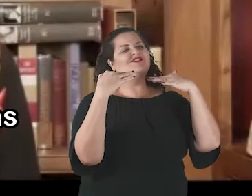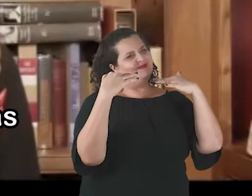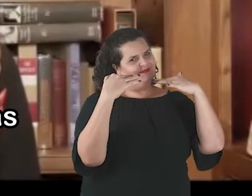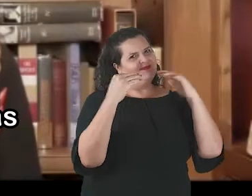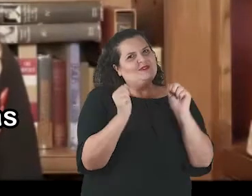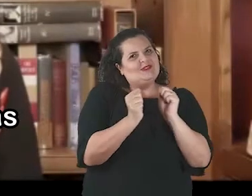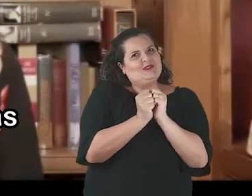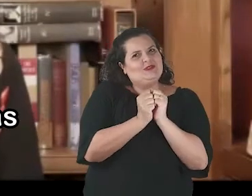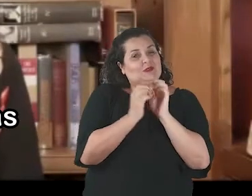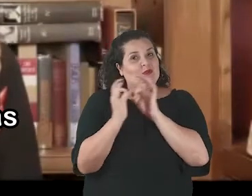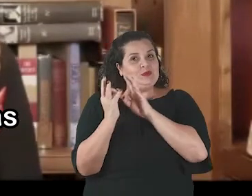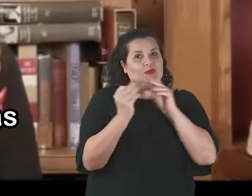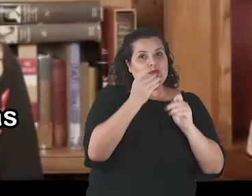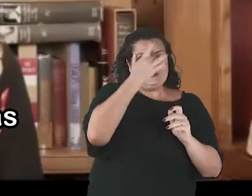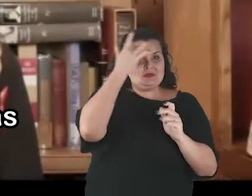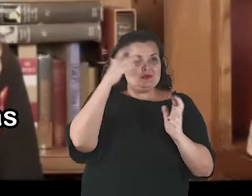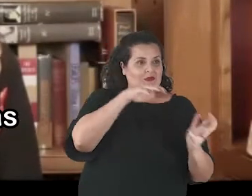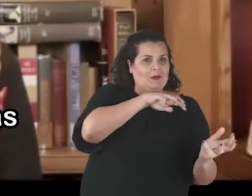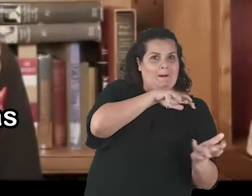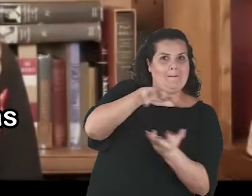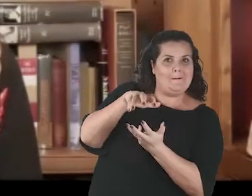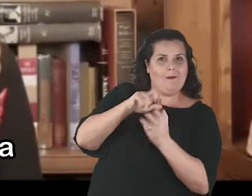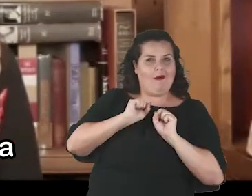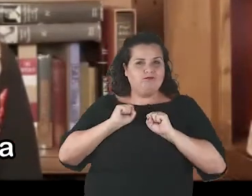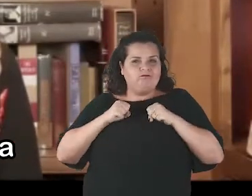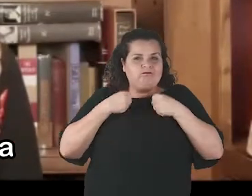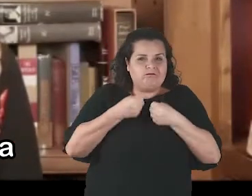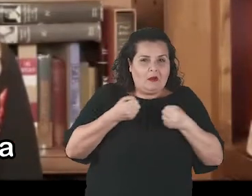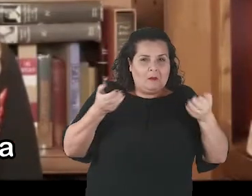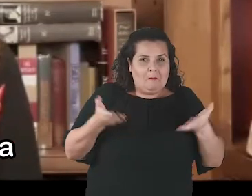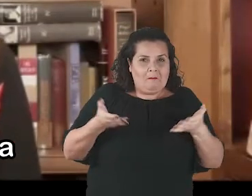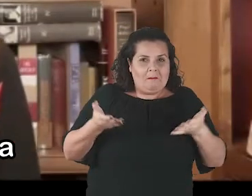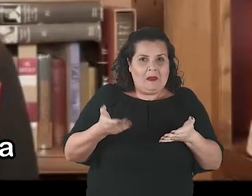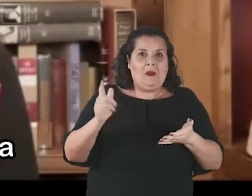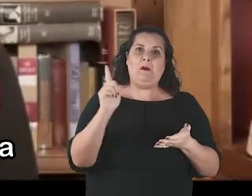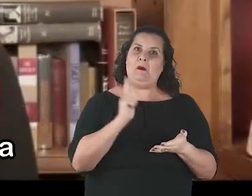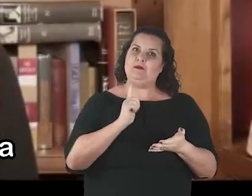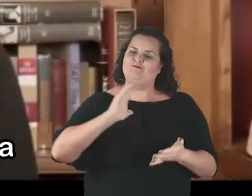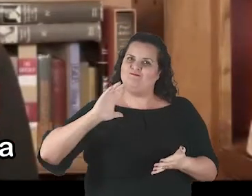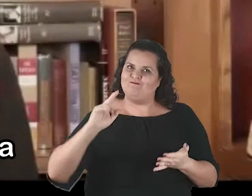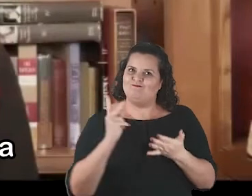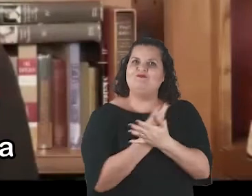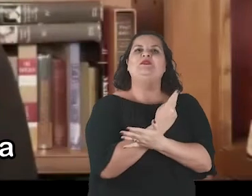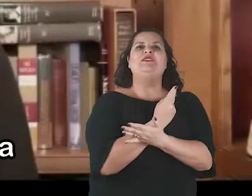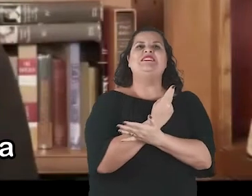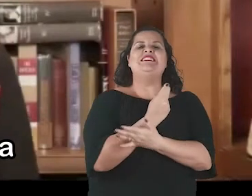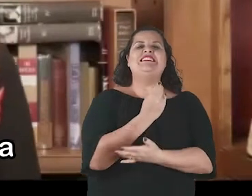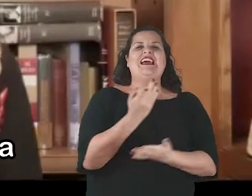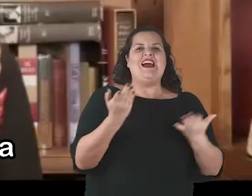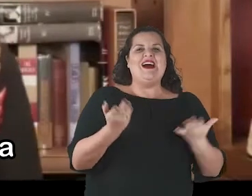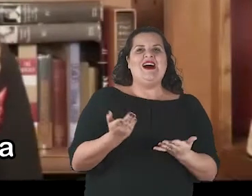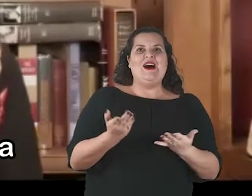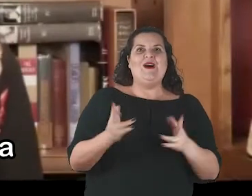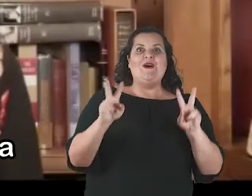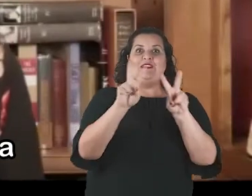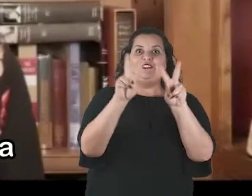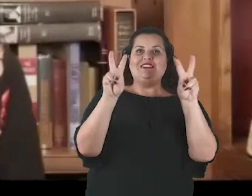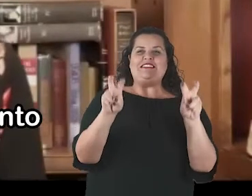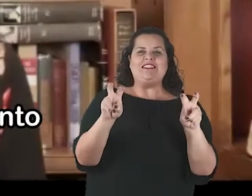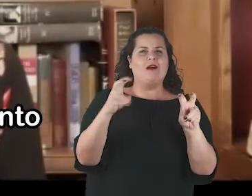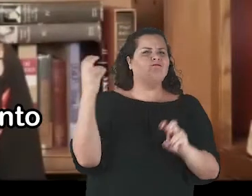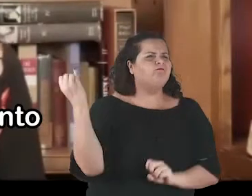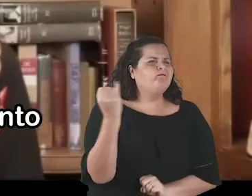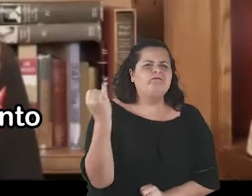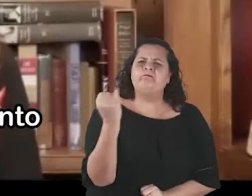E, claro, com heróis e heroínas de todo o mundo que se esforçaram para tornar realidade esse dia em que